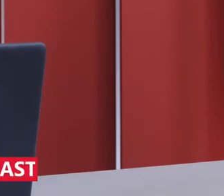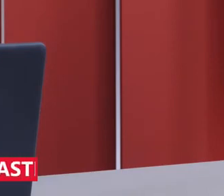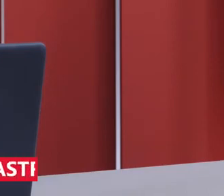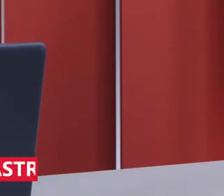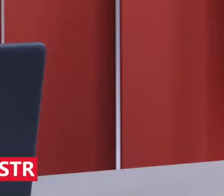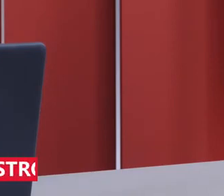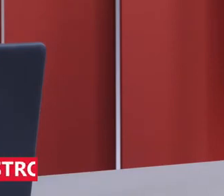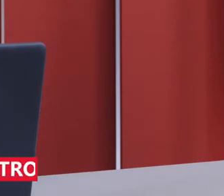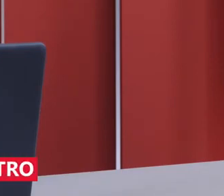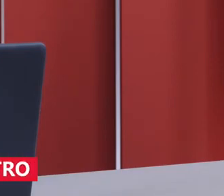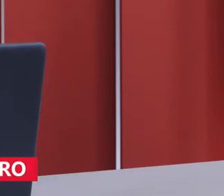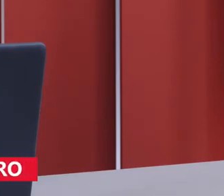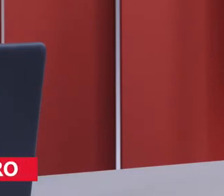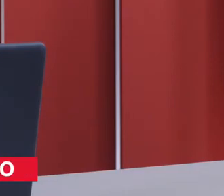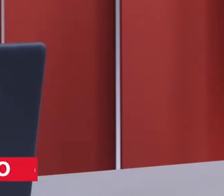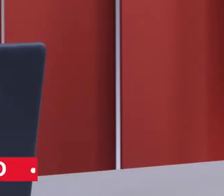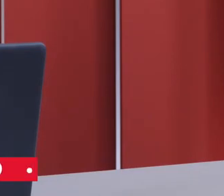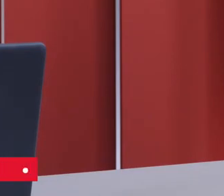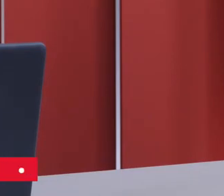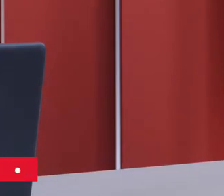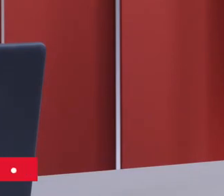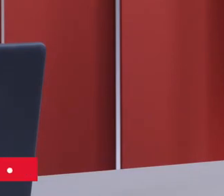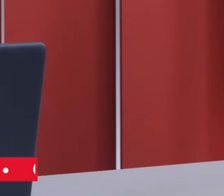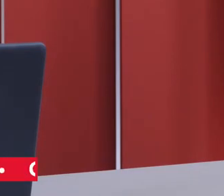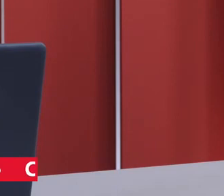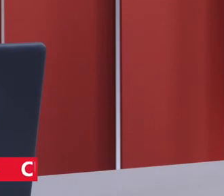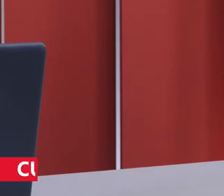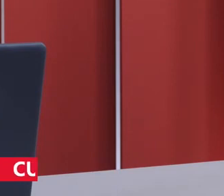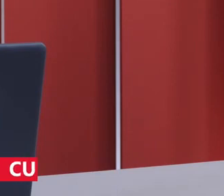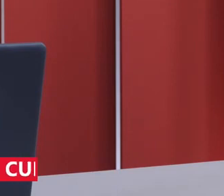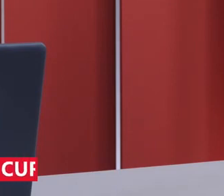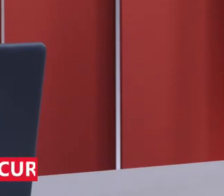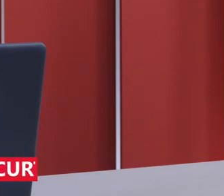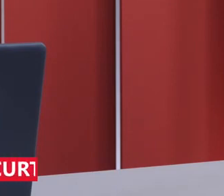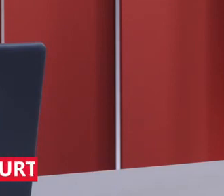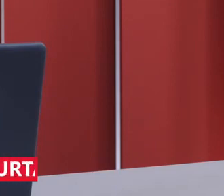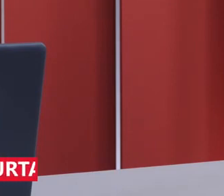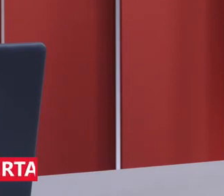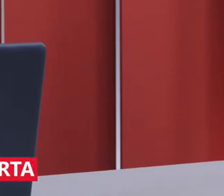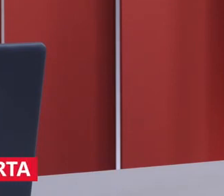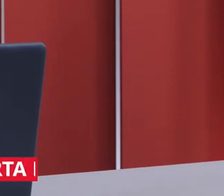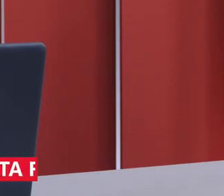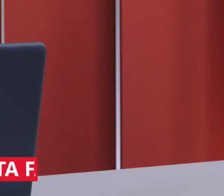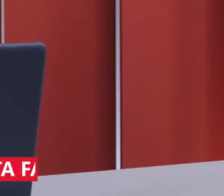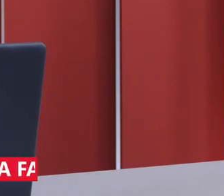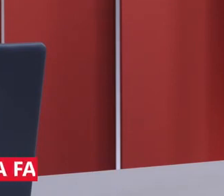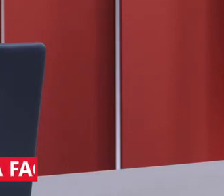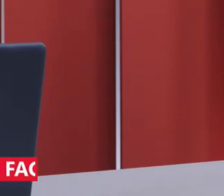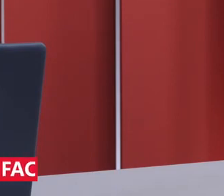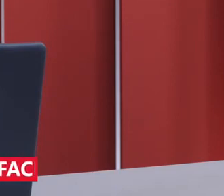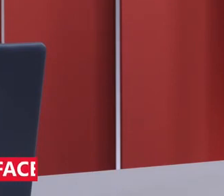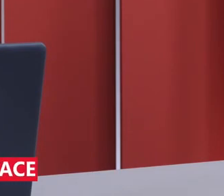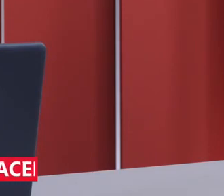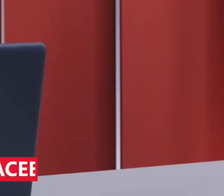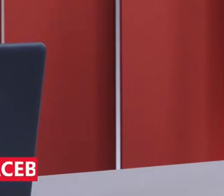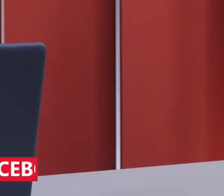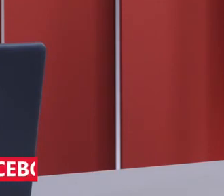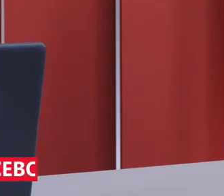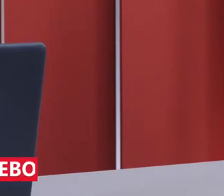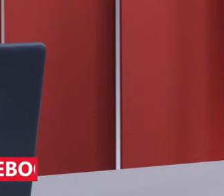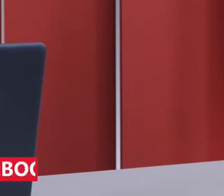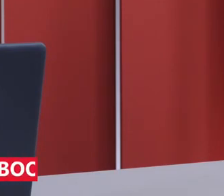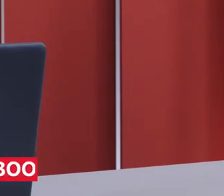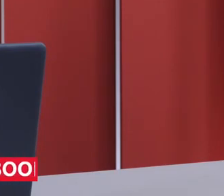resumiu que eu já tenho falado há muito tempo. O Bozo não tem intelecto nenhum, né? Não dá nem para chamar ele de mentor intelectual, gente,